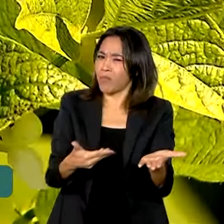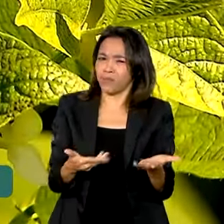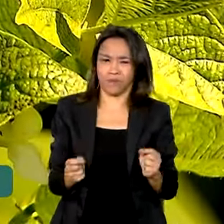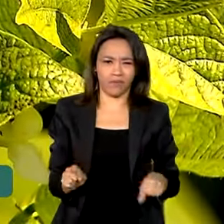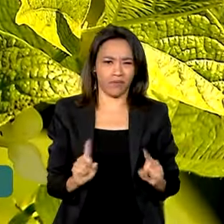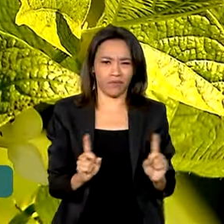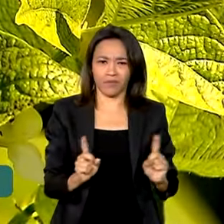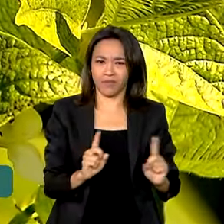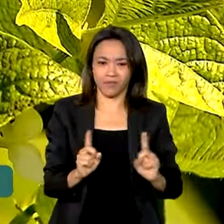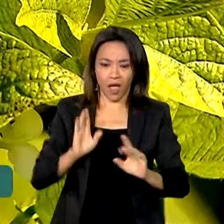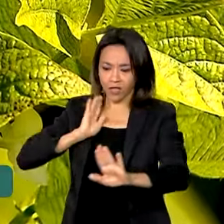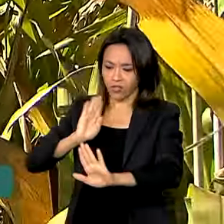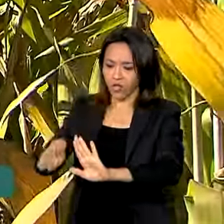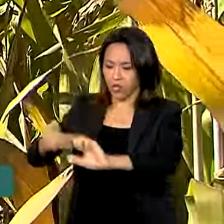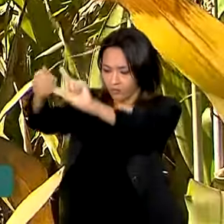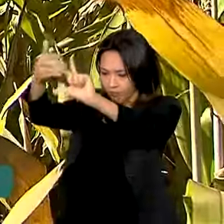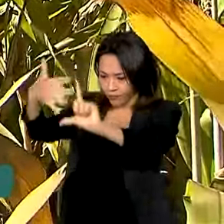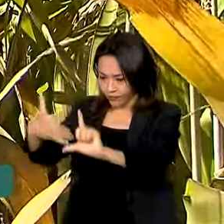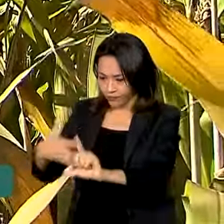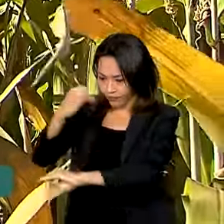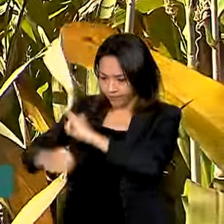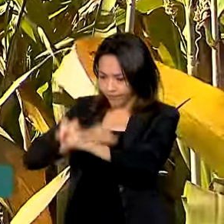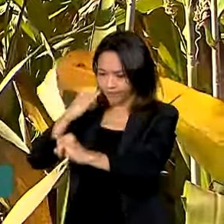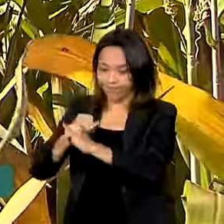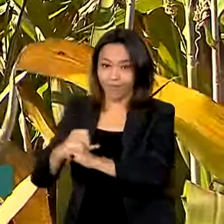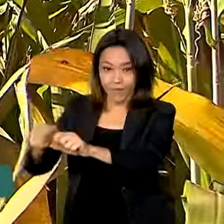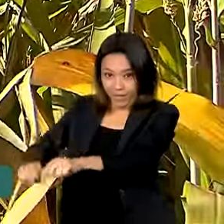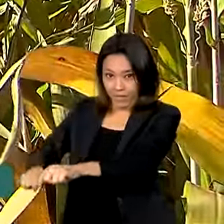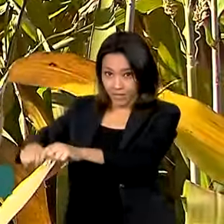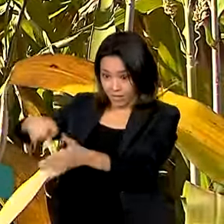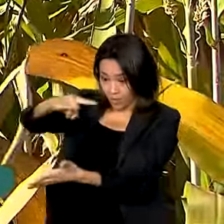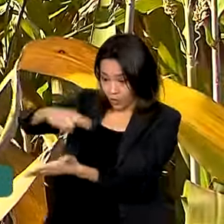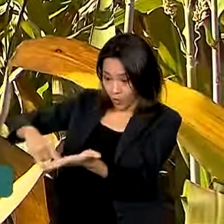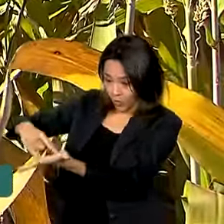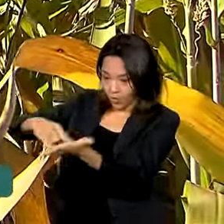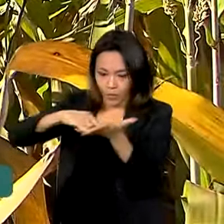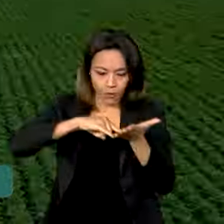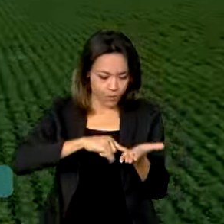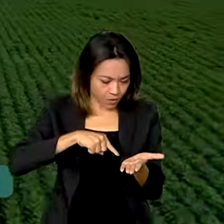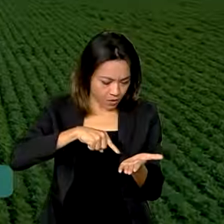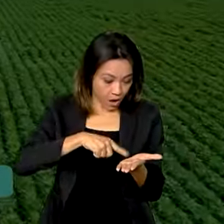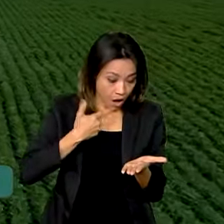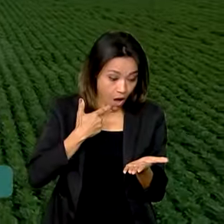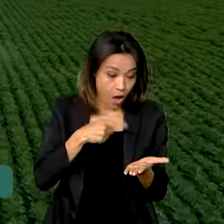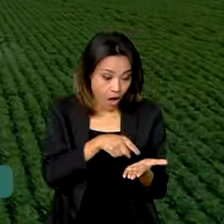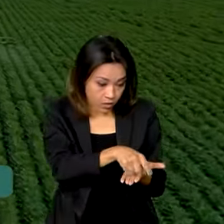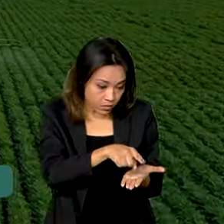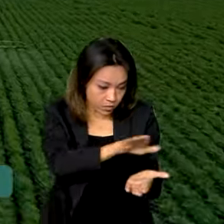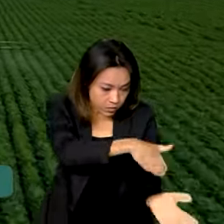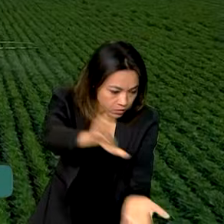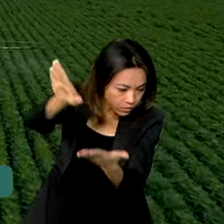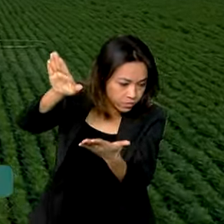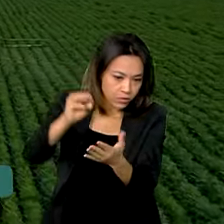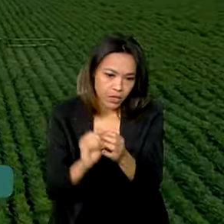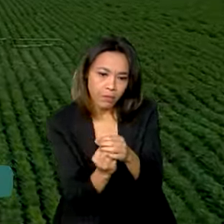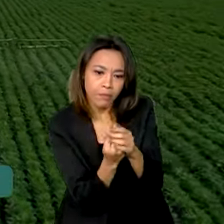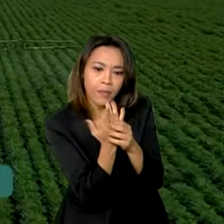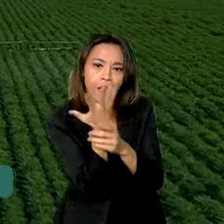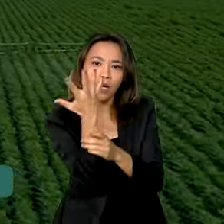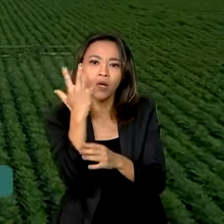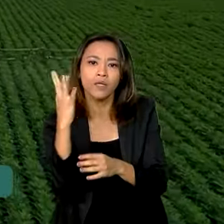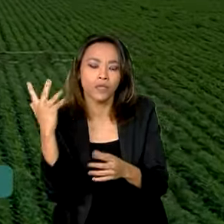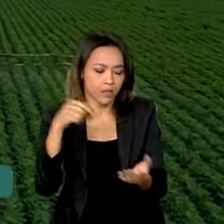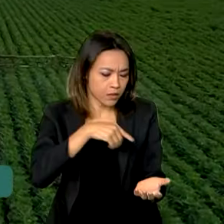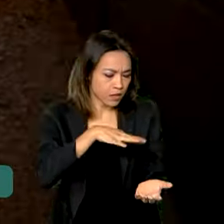certificação fitossanitária é o documento oficial utilizado para testar que envios de plantas e produtos de